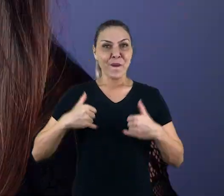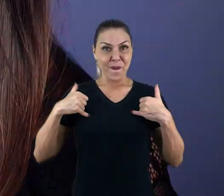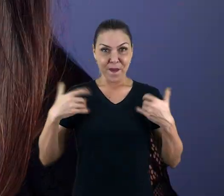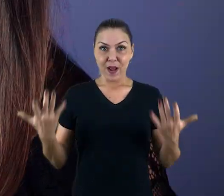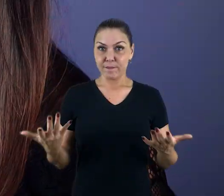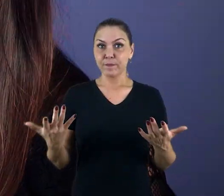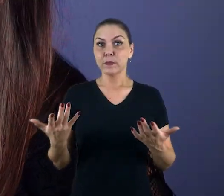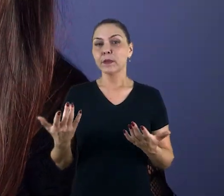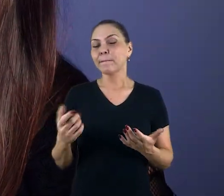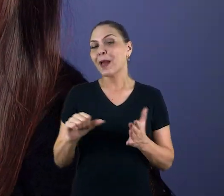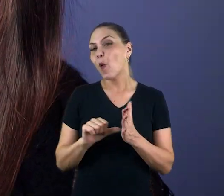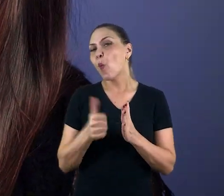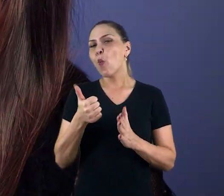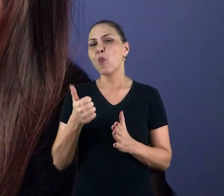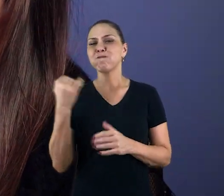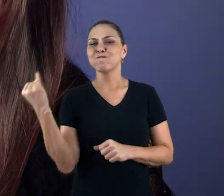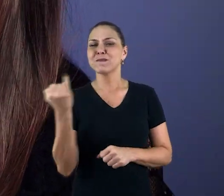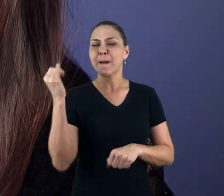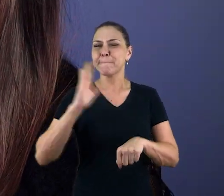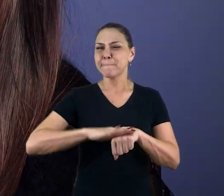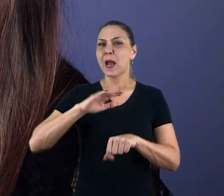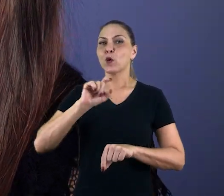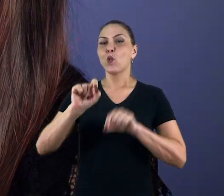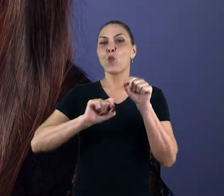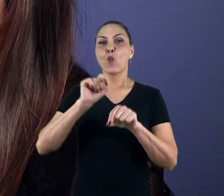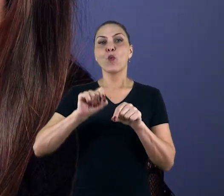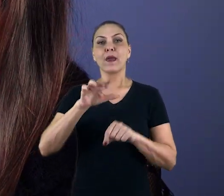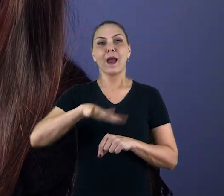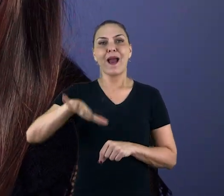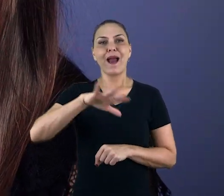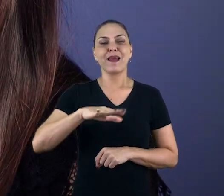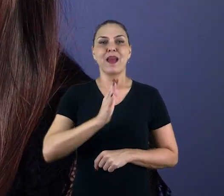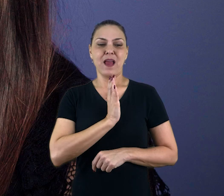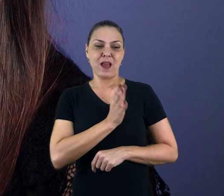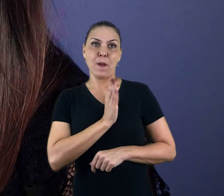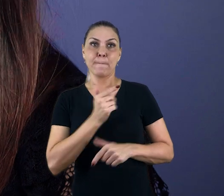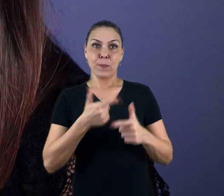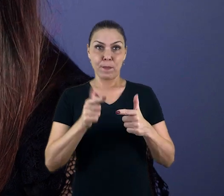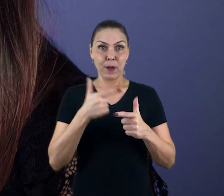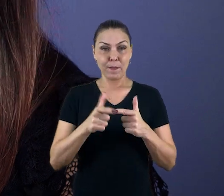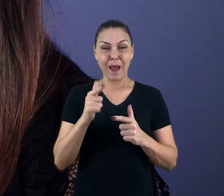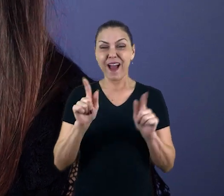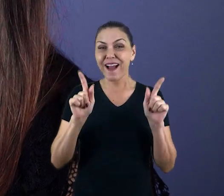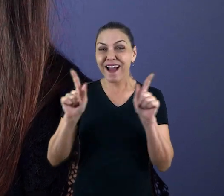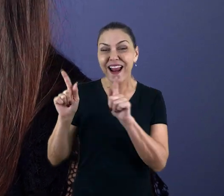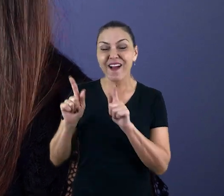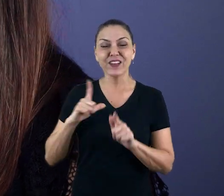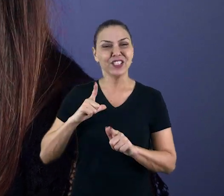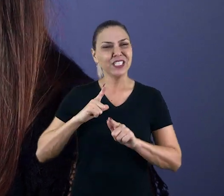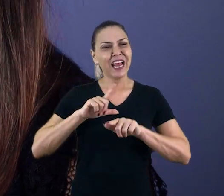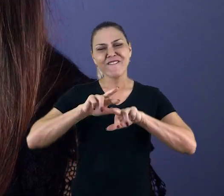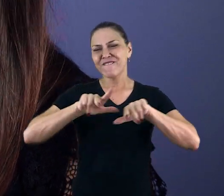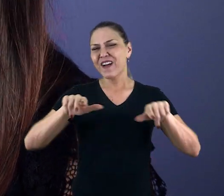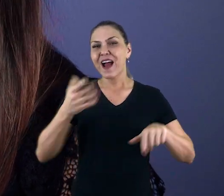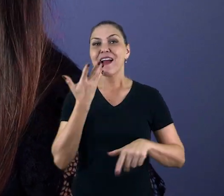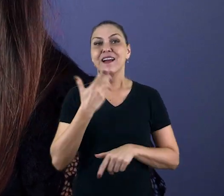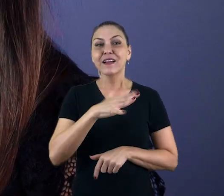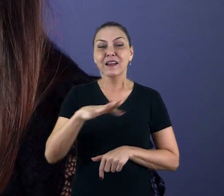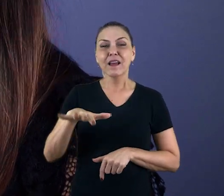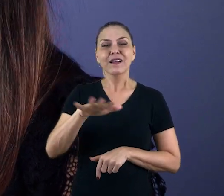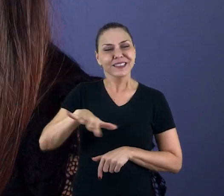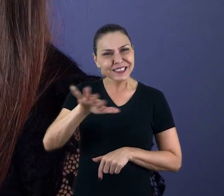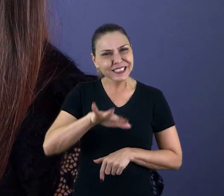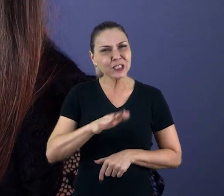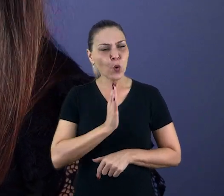mim. E um dos viés, um dos recortes mais importantes, era o da cardiopatia congênita grave. E tinham muitas crianças nessa